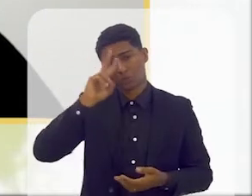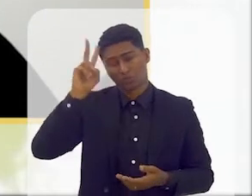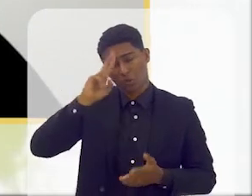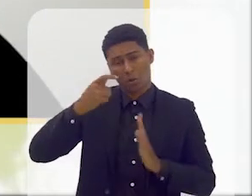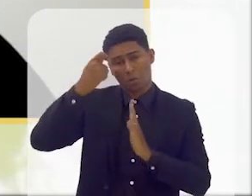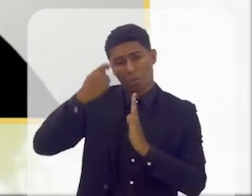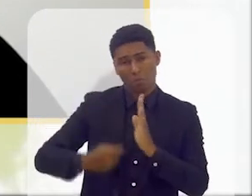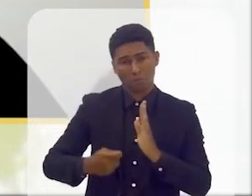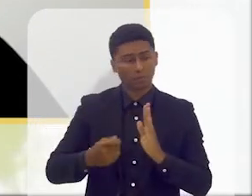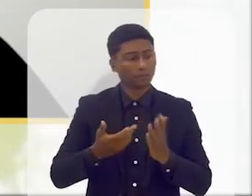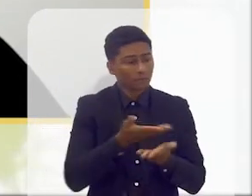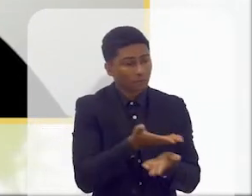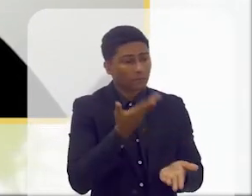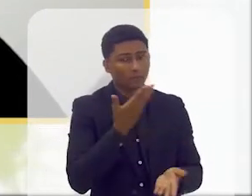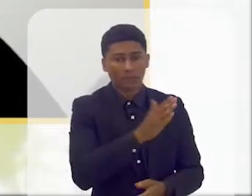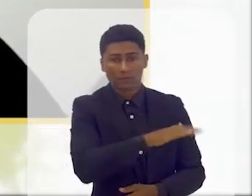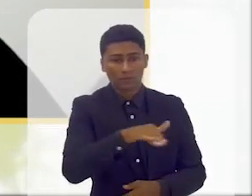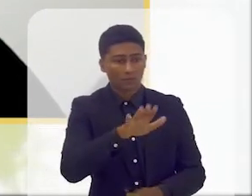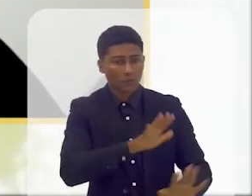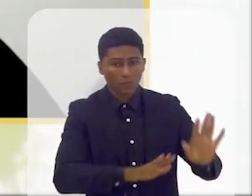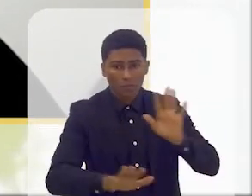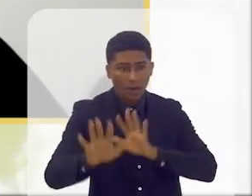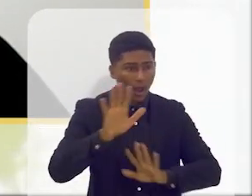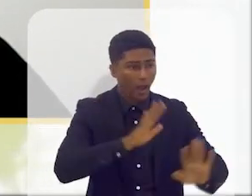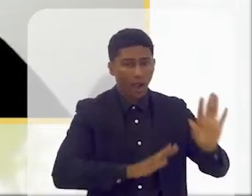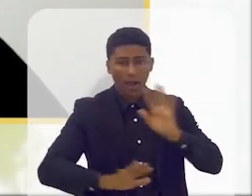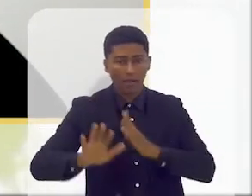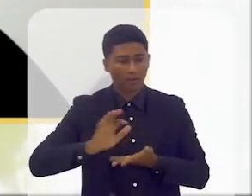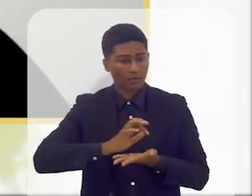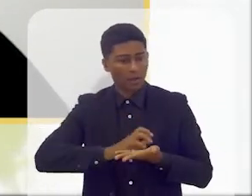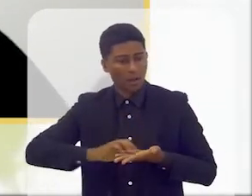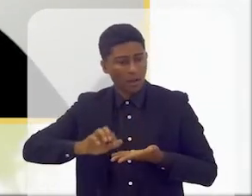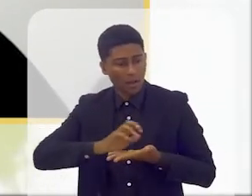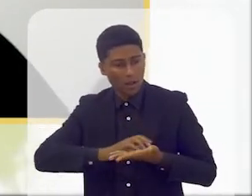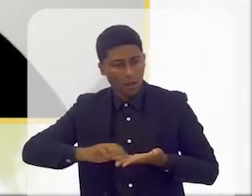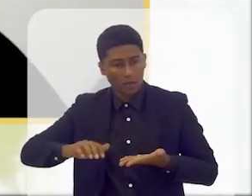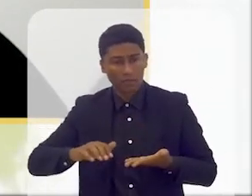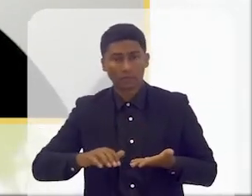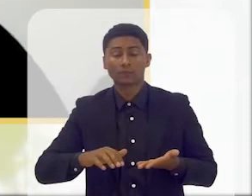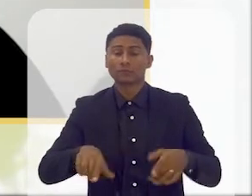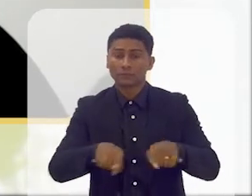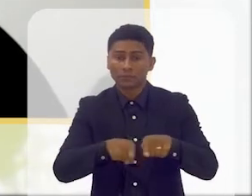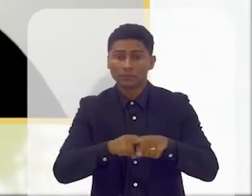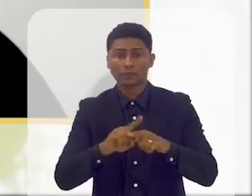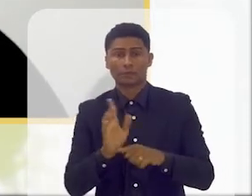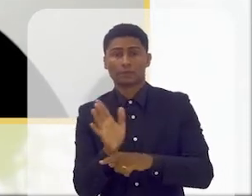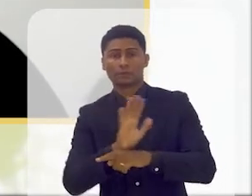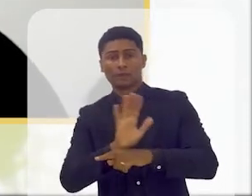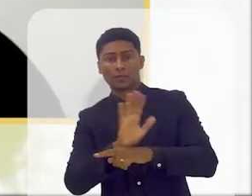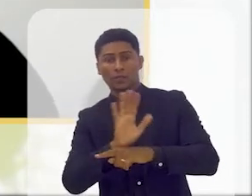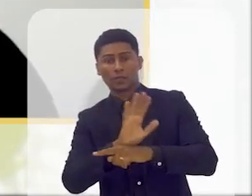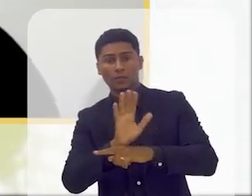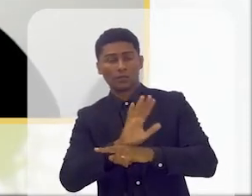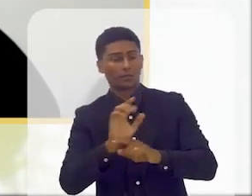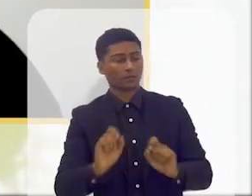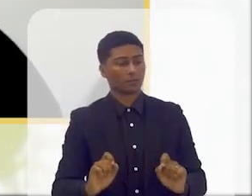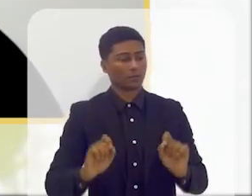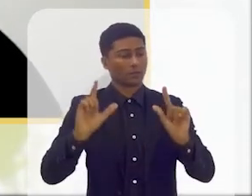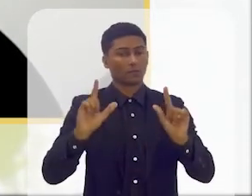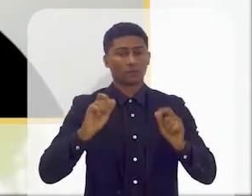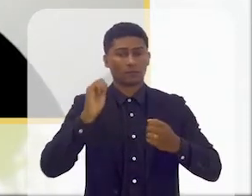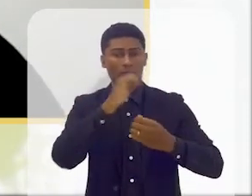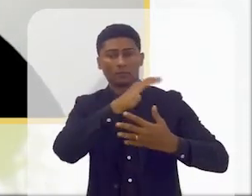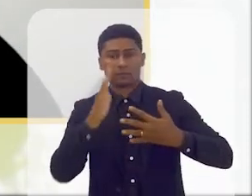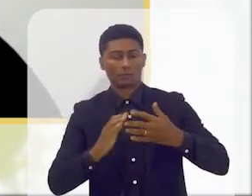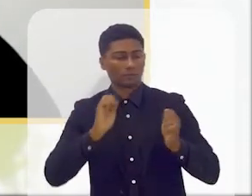com algum cuidado, para que todas as crianças possam entender, se o livro tiver um vídeo que vai ter o livro em